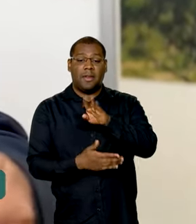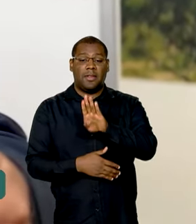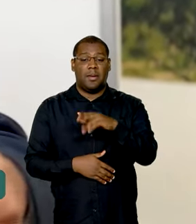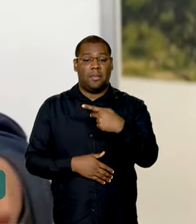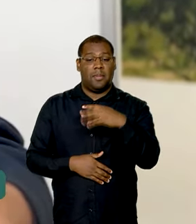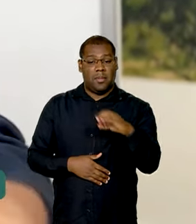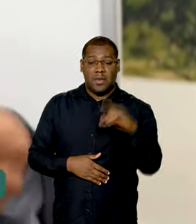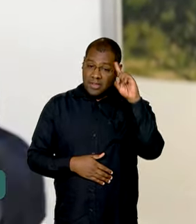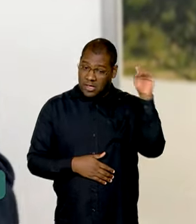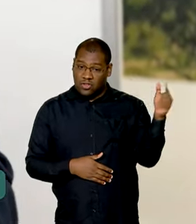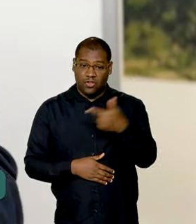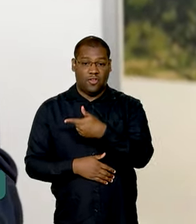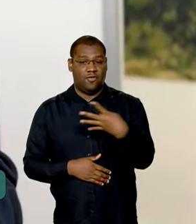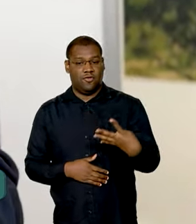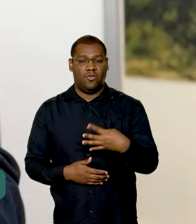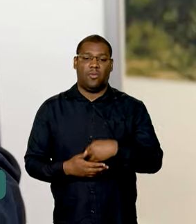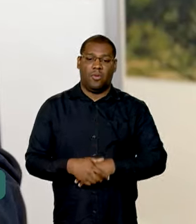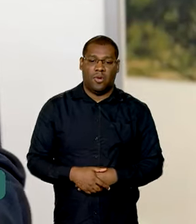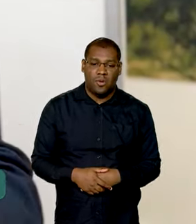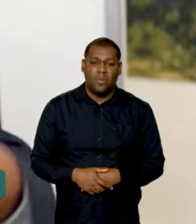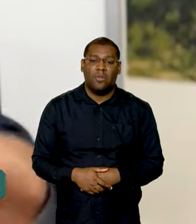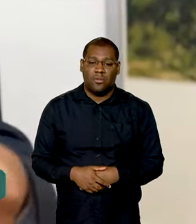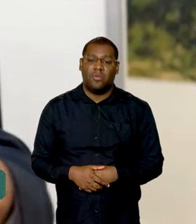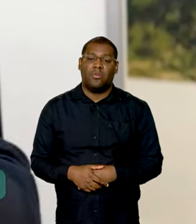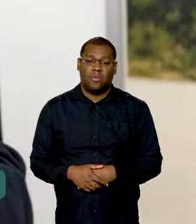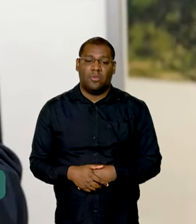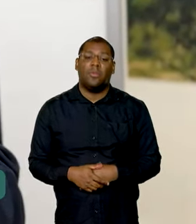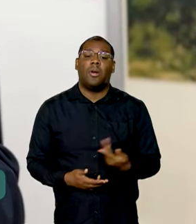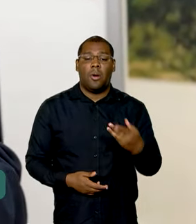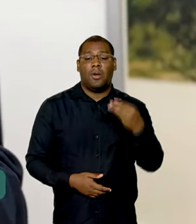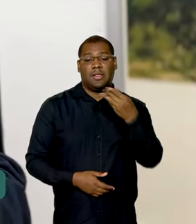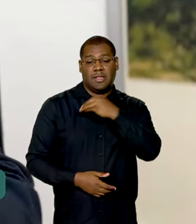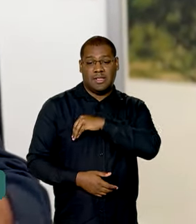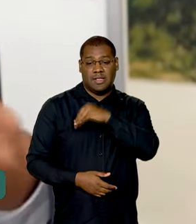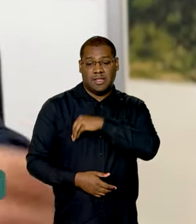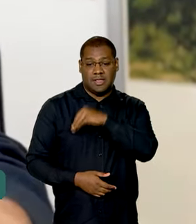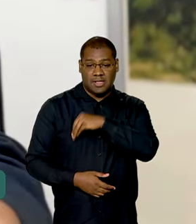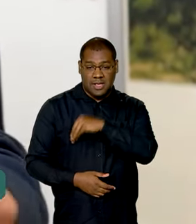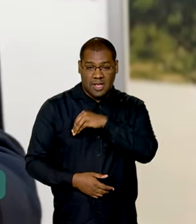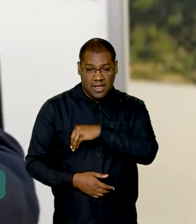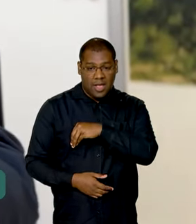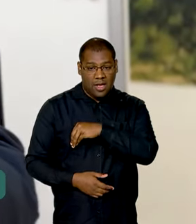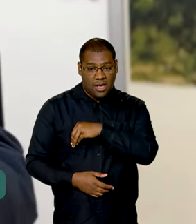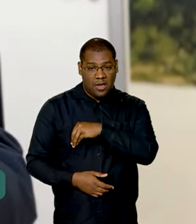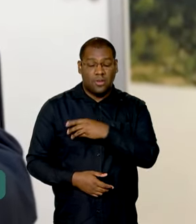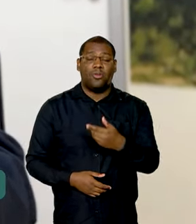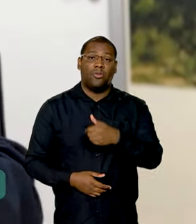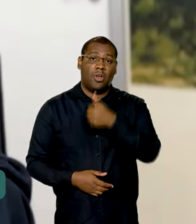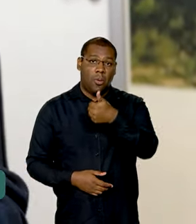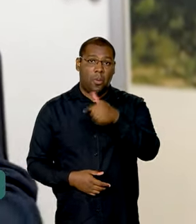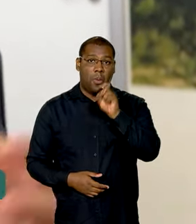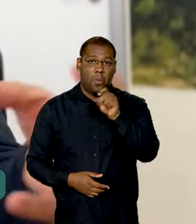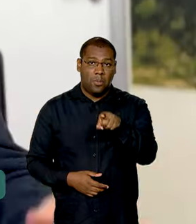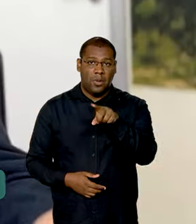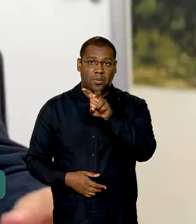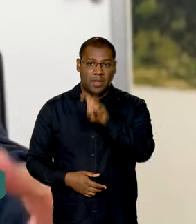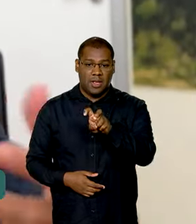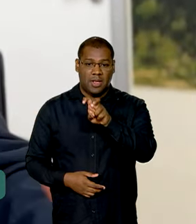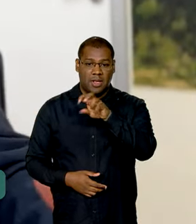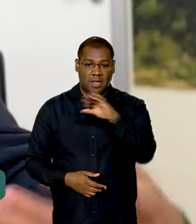de requerer a antecipação de um mês, é um salário mínimo, em que tem 90 dias de carências e ainda